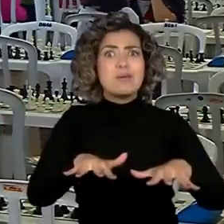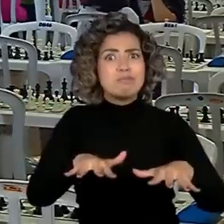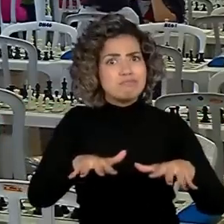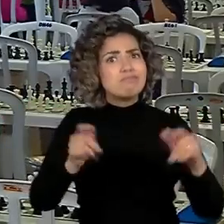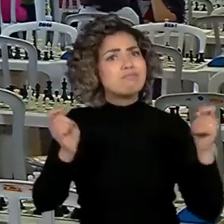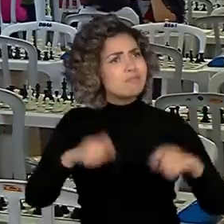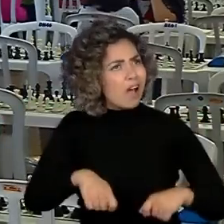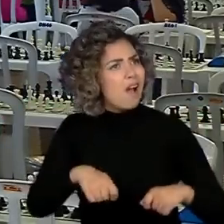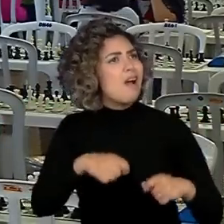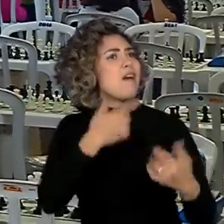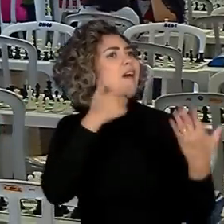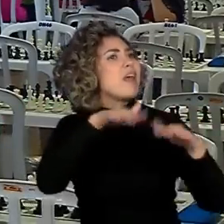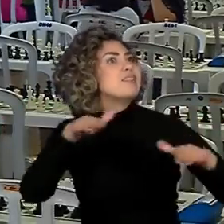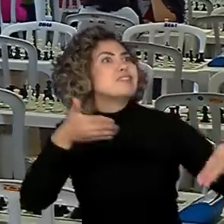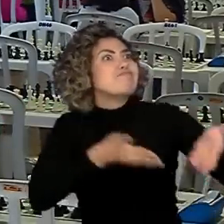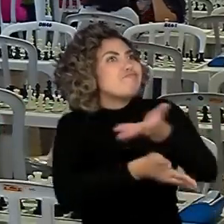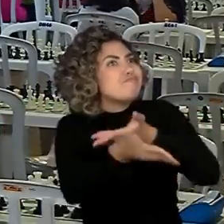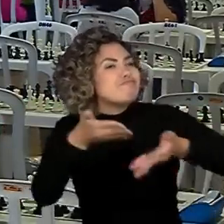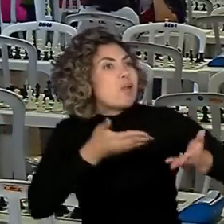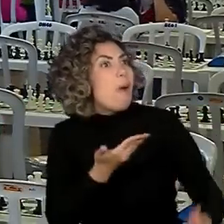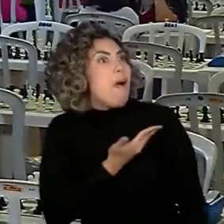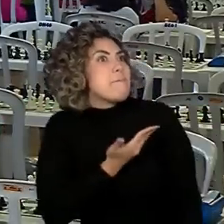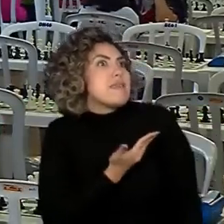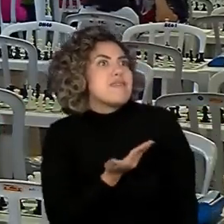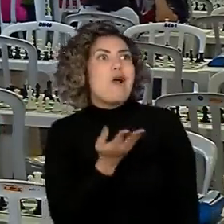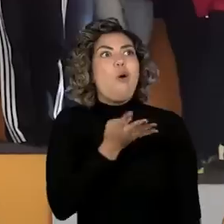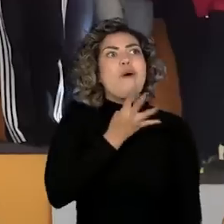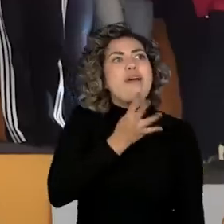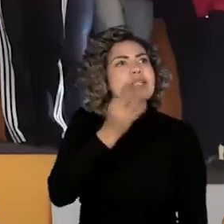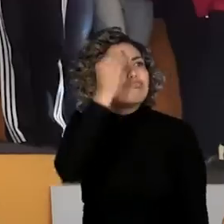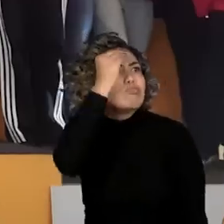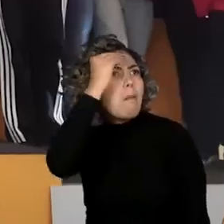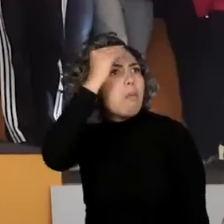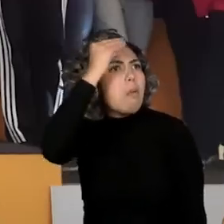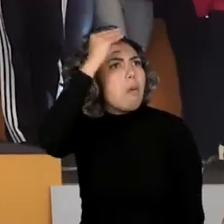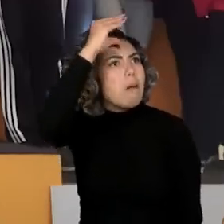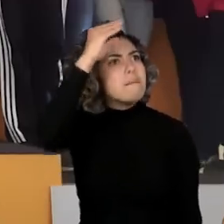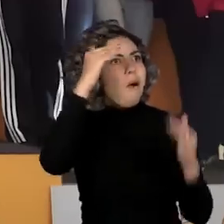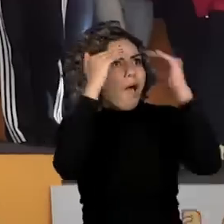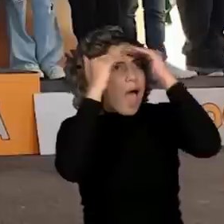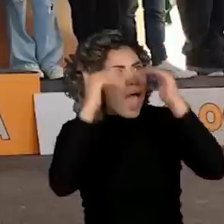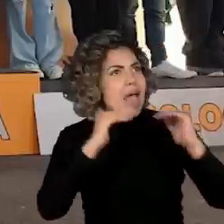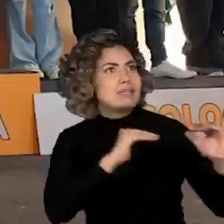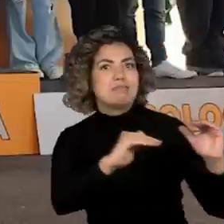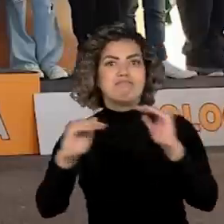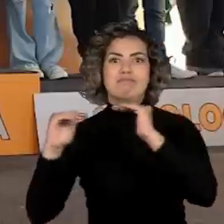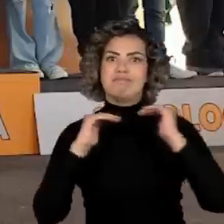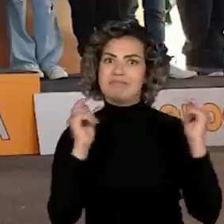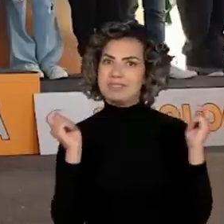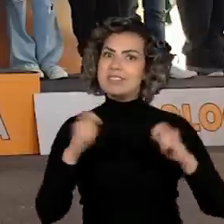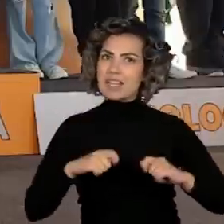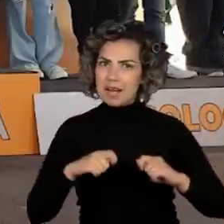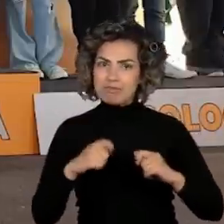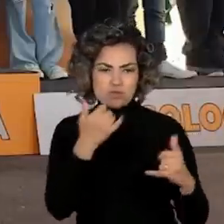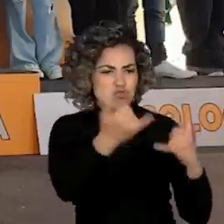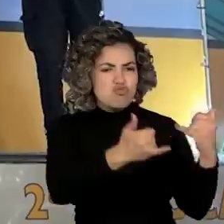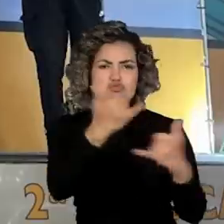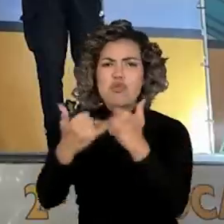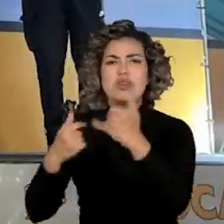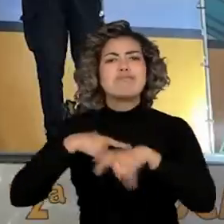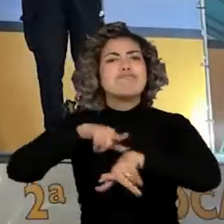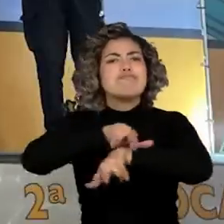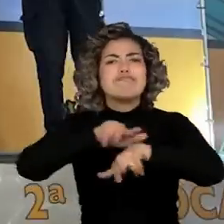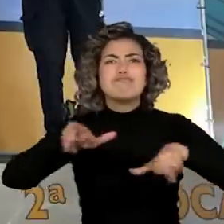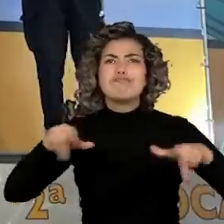A socialização da criança, amizade, conhecimento, respeito. Ao final, entre tantos jogos e disputas,